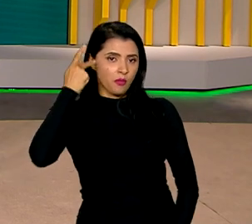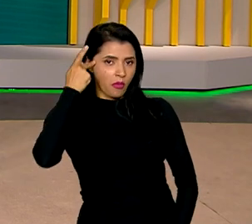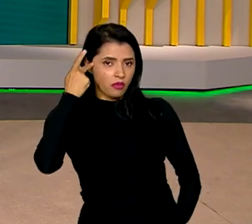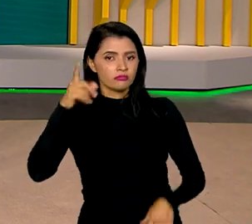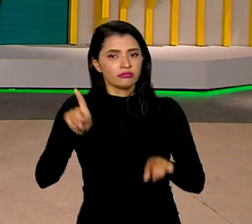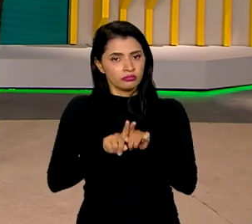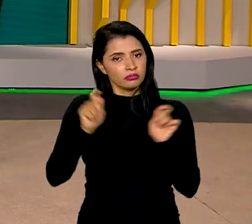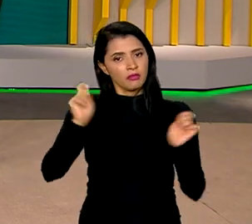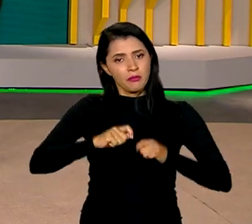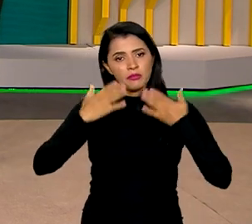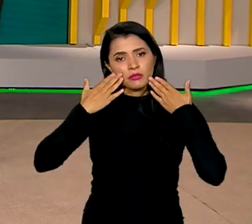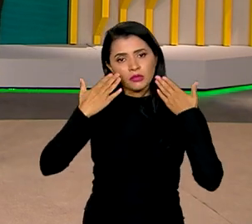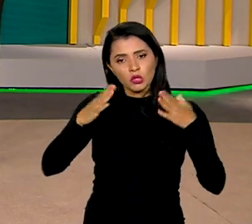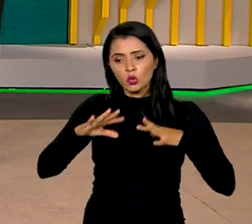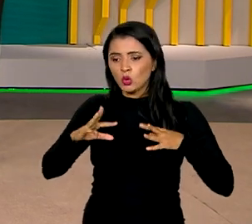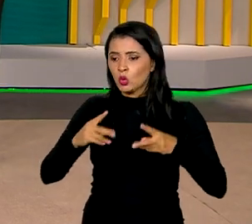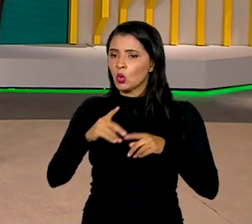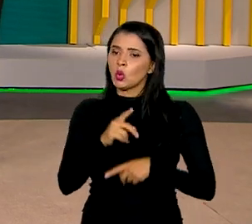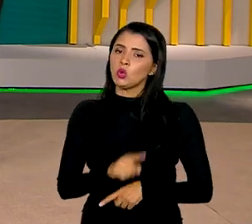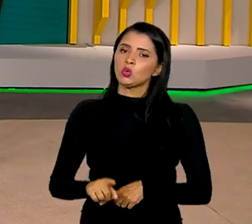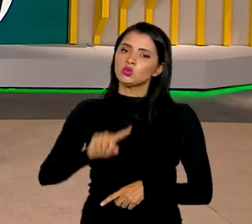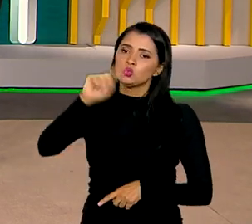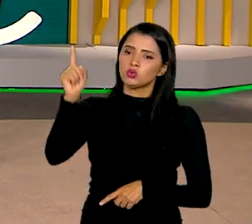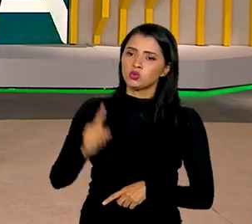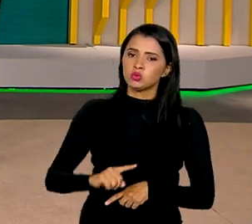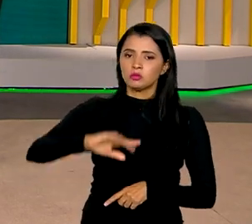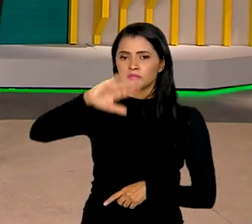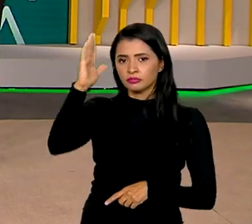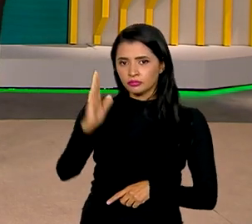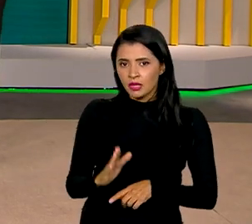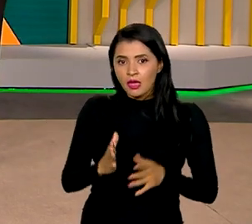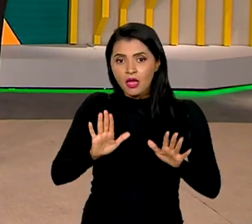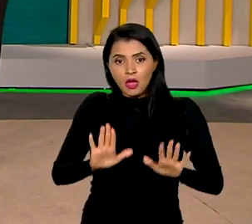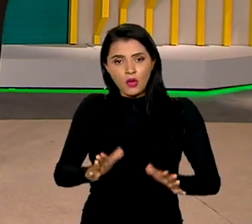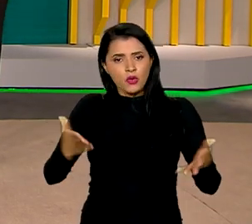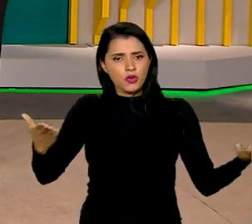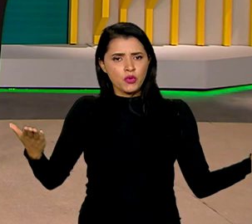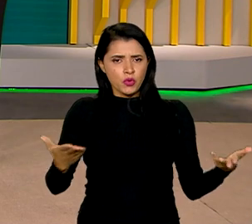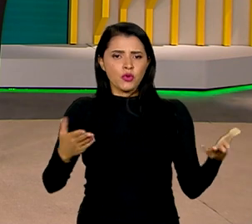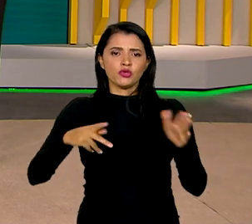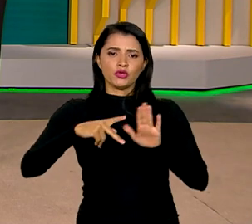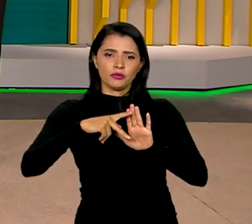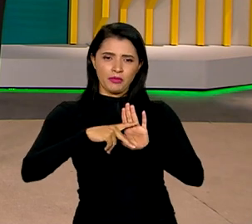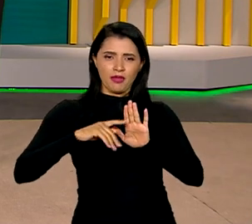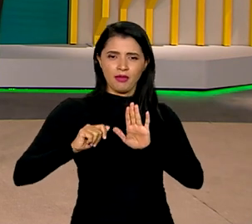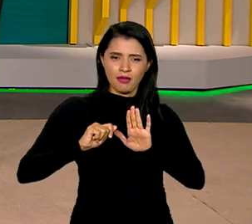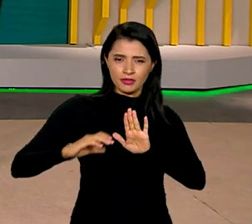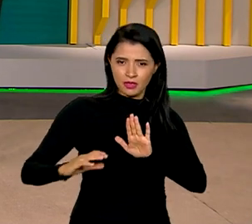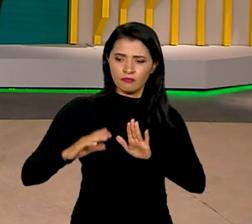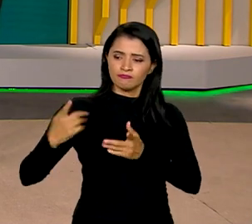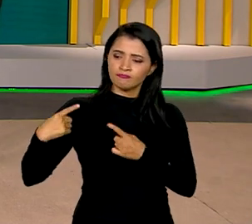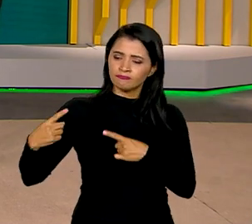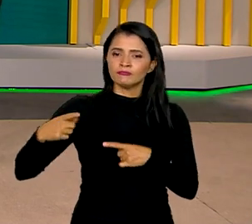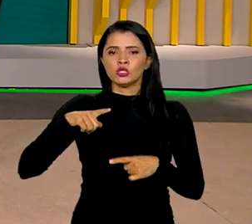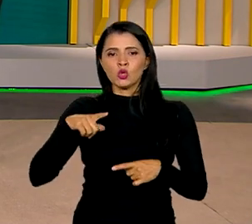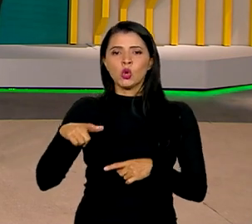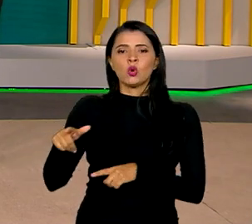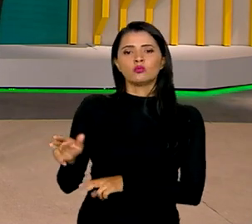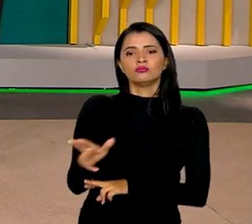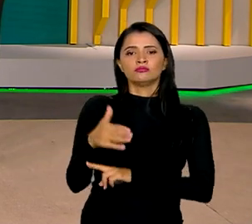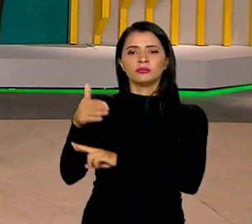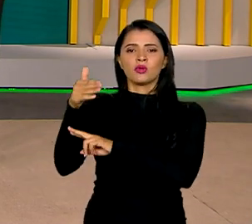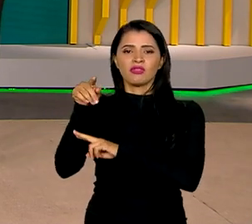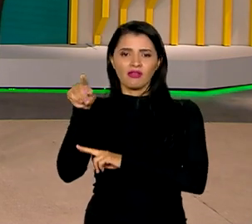deve ser apresentado por todo o país, mas hoje, Roberto, foi a vez do programa ser discutido com diplomatas no Itamaraty.